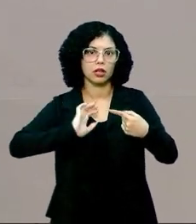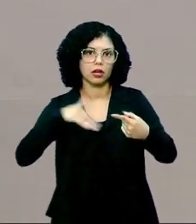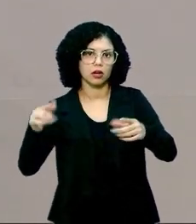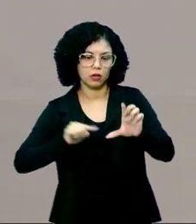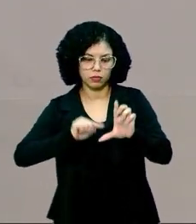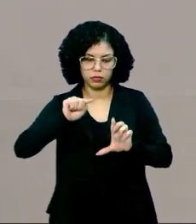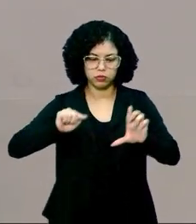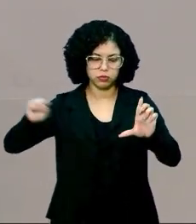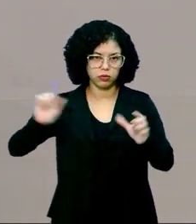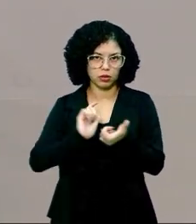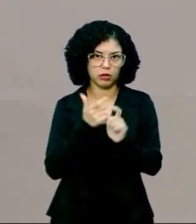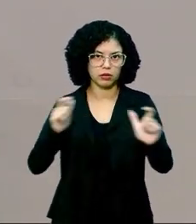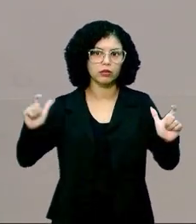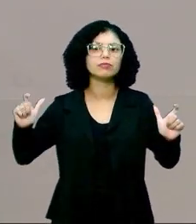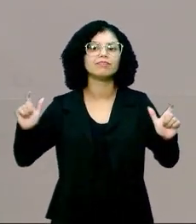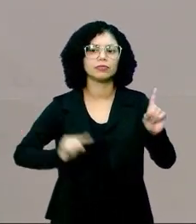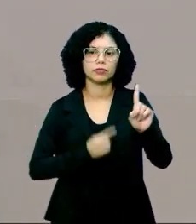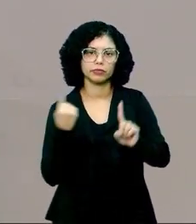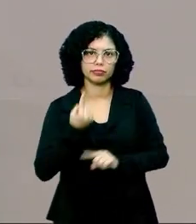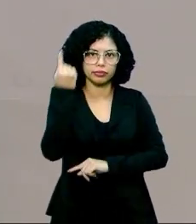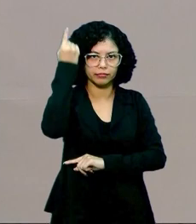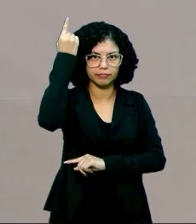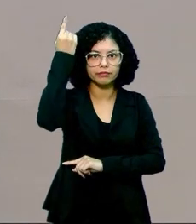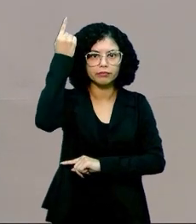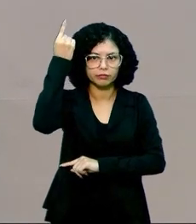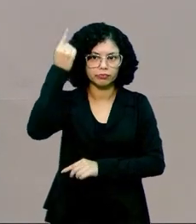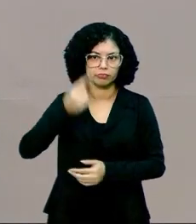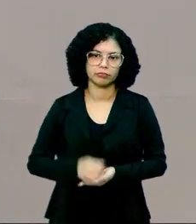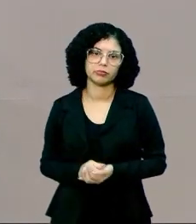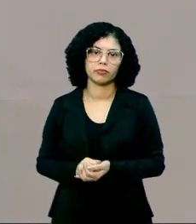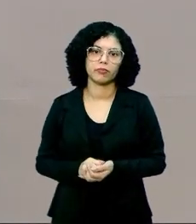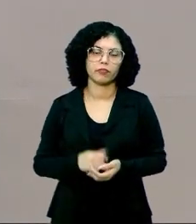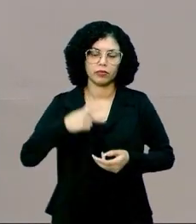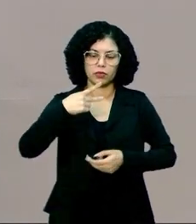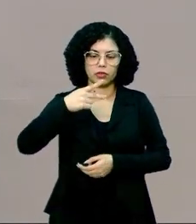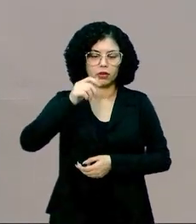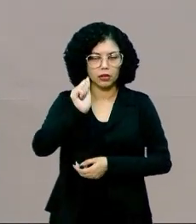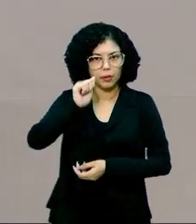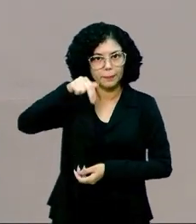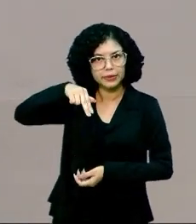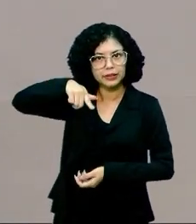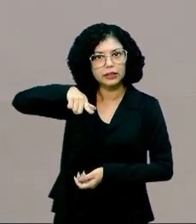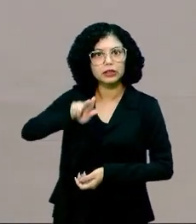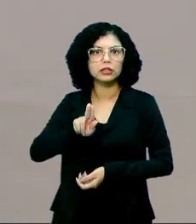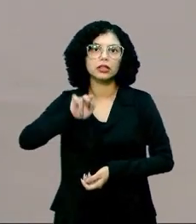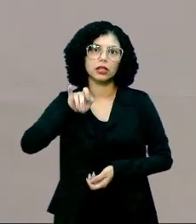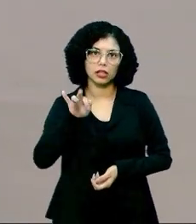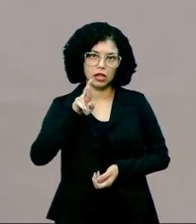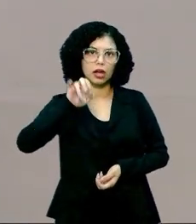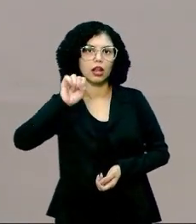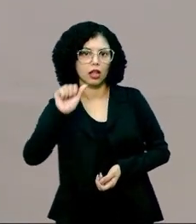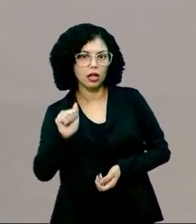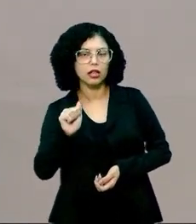estão lá no alto, né? Está muito alto. O pâncreas, ele libera um hormônio chamado de insulina em